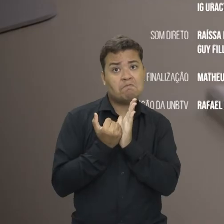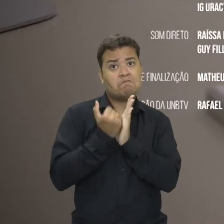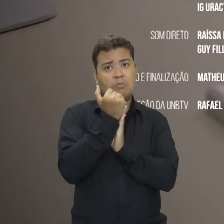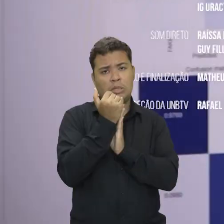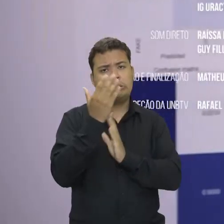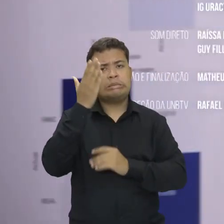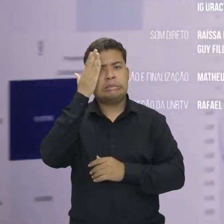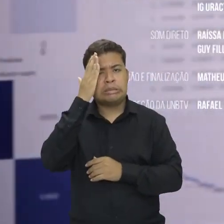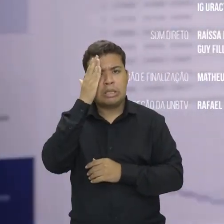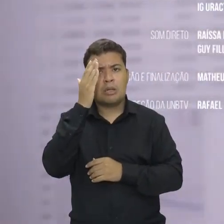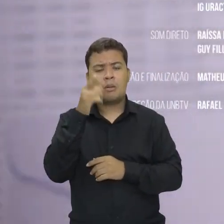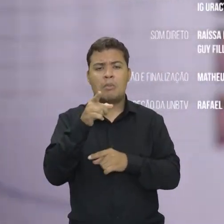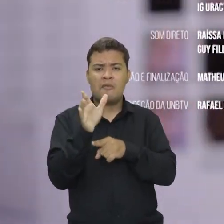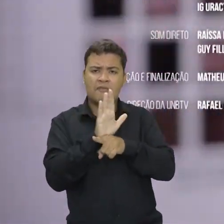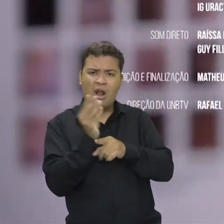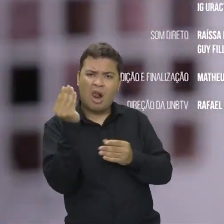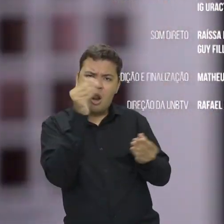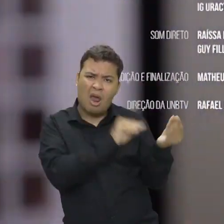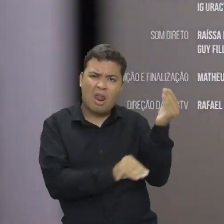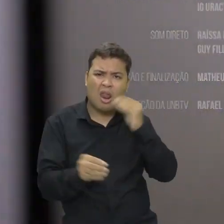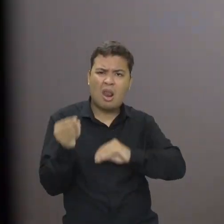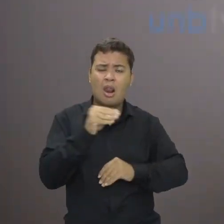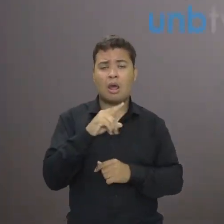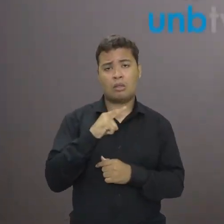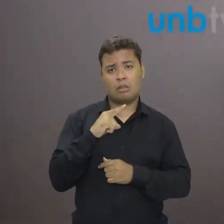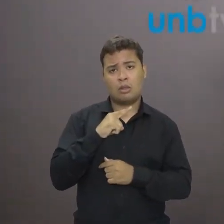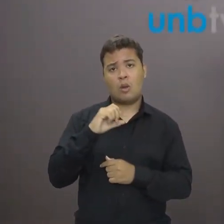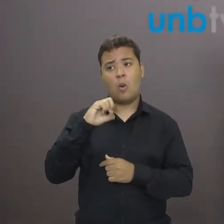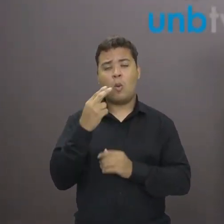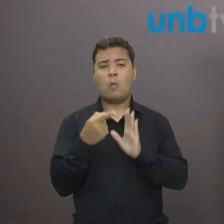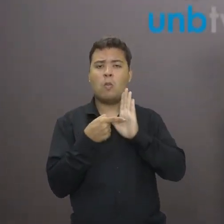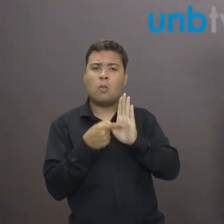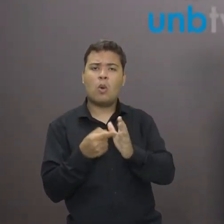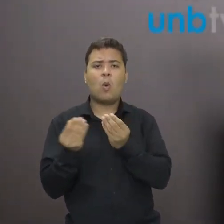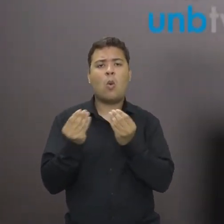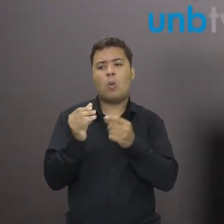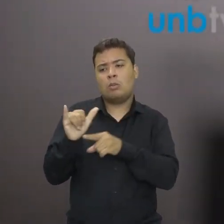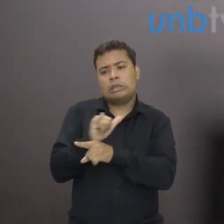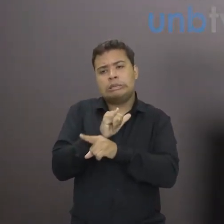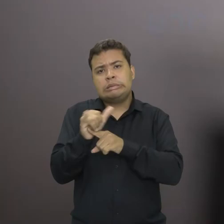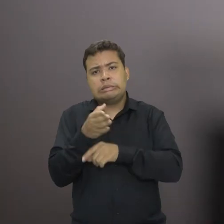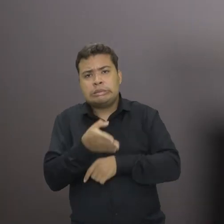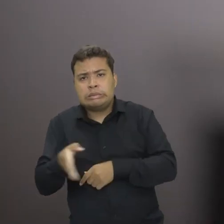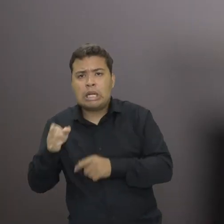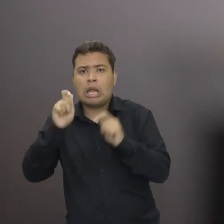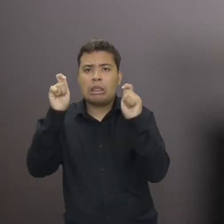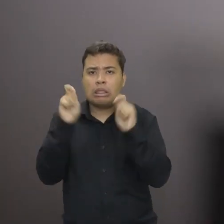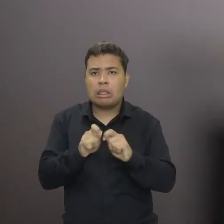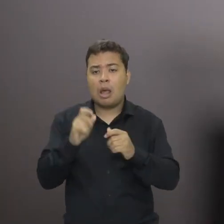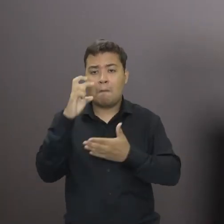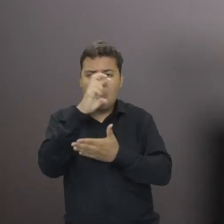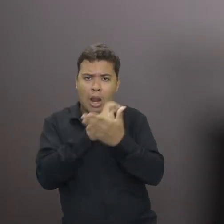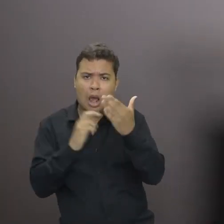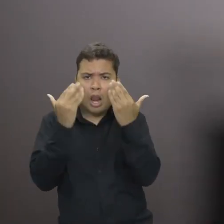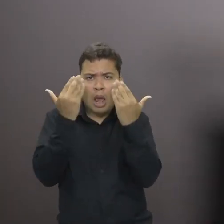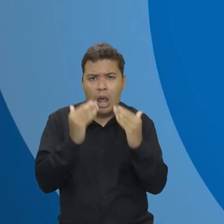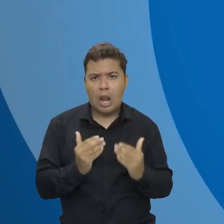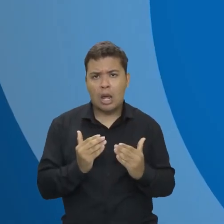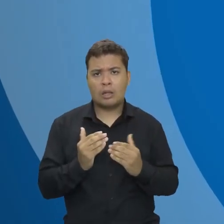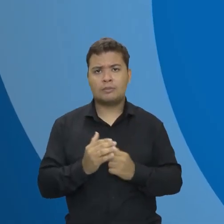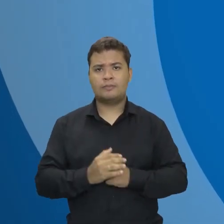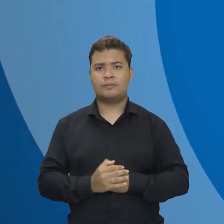maior a manipulação de vídeos ou pelo menos indicar caminhos possíveis para a análise dos peritos.